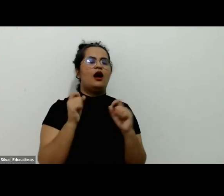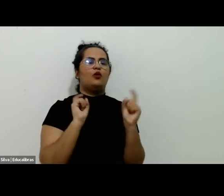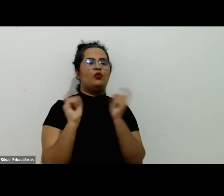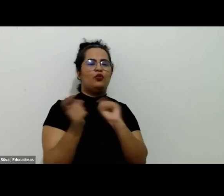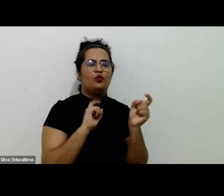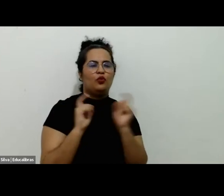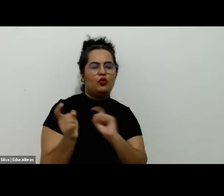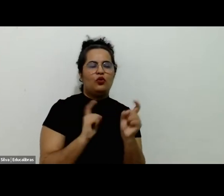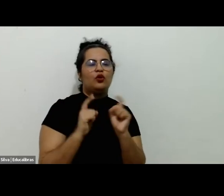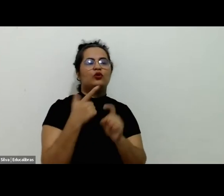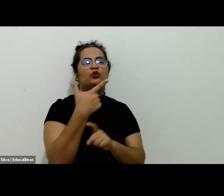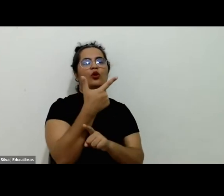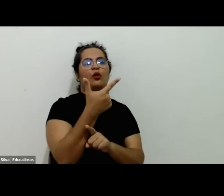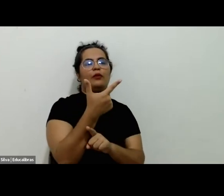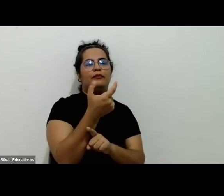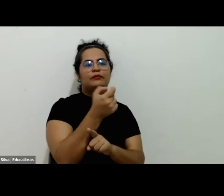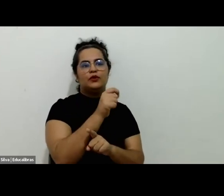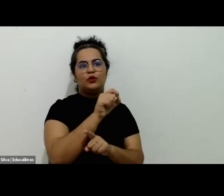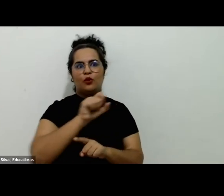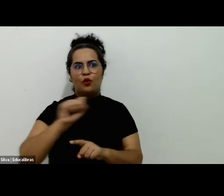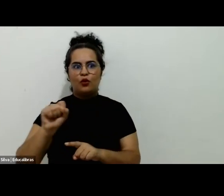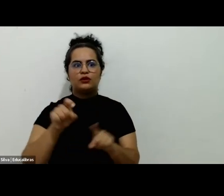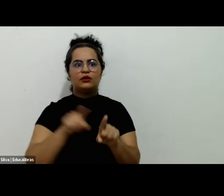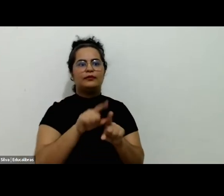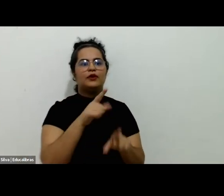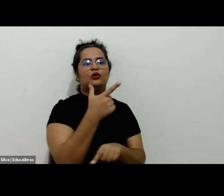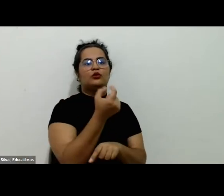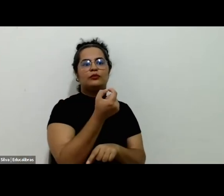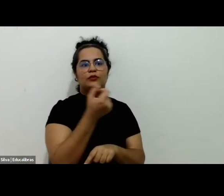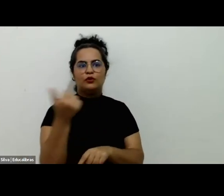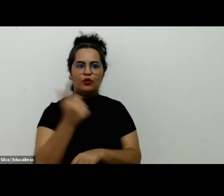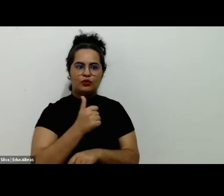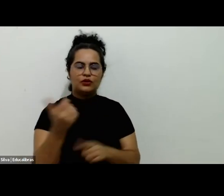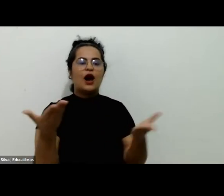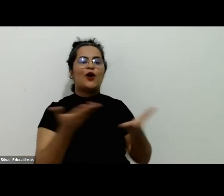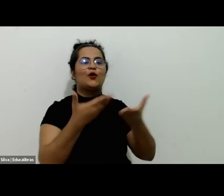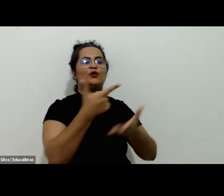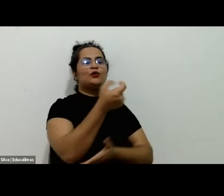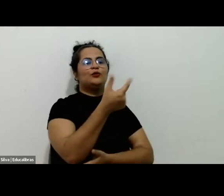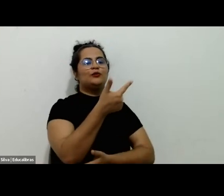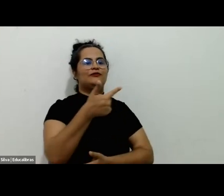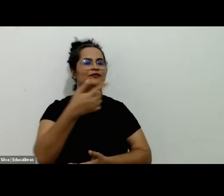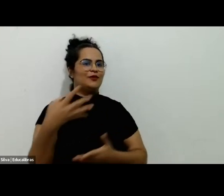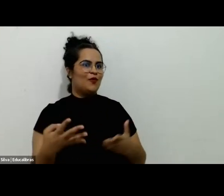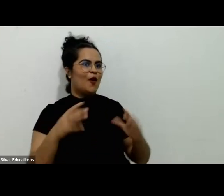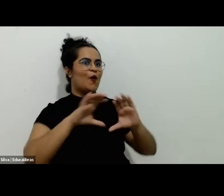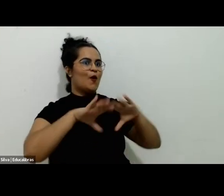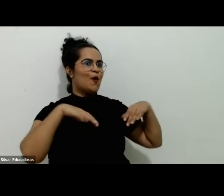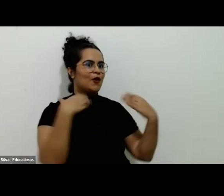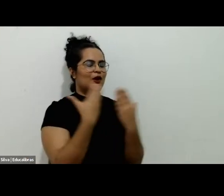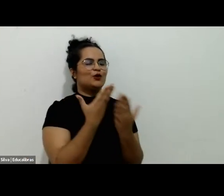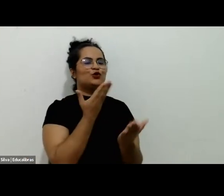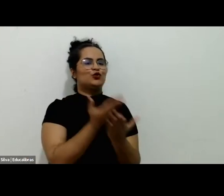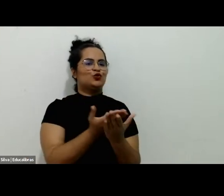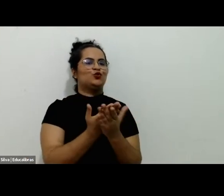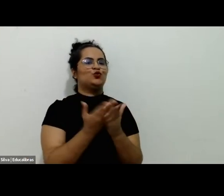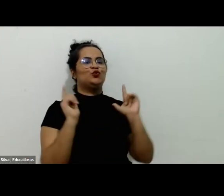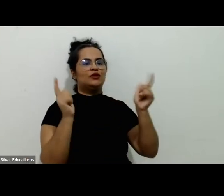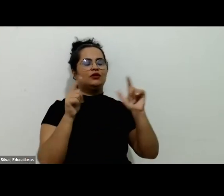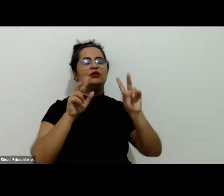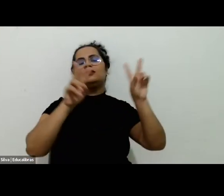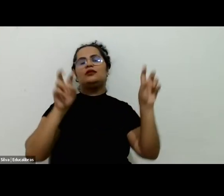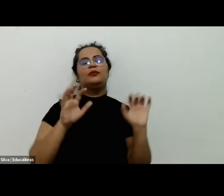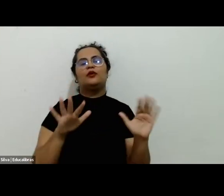2008 e 2011, e agora organizaremos, em 2024, o Congresso Brasileiro de Estudos do Lazer, que tem como tema